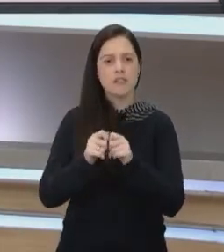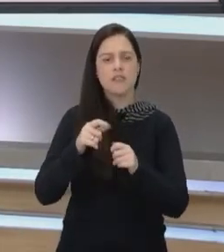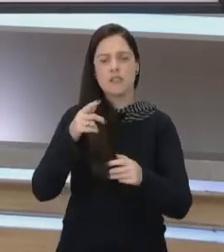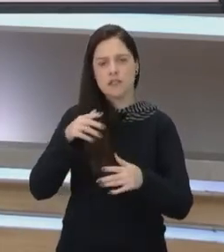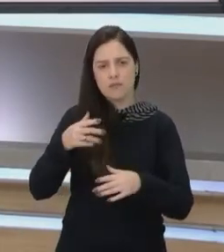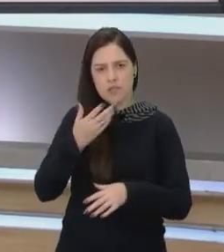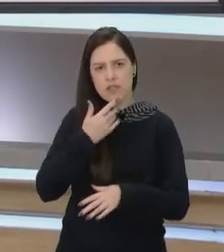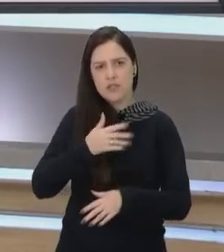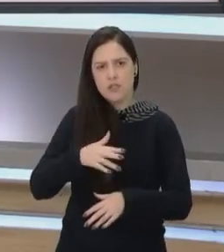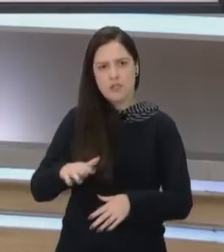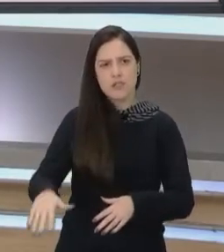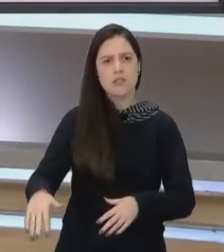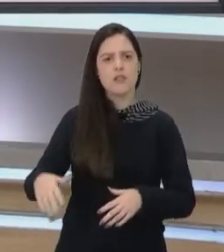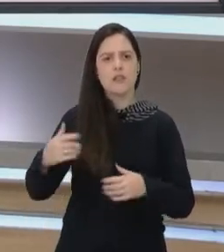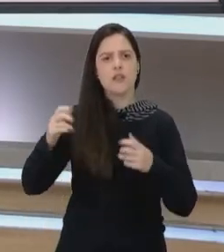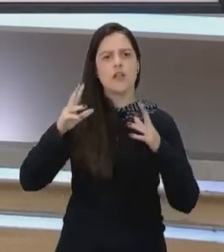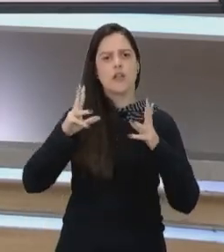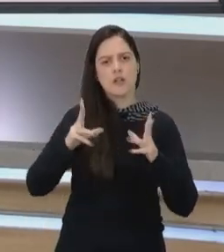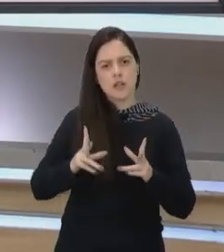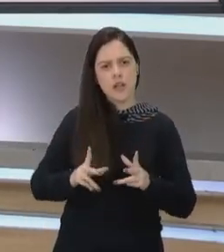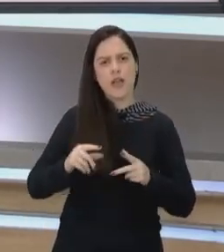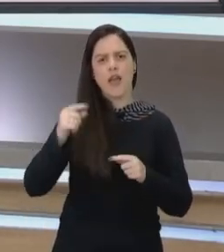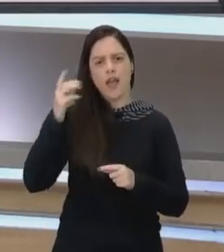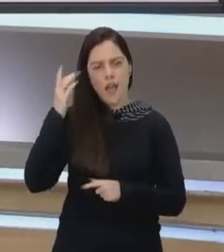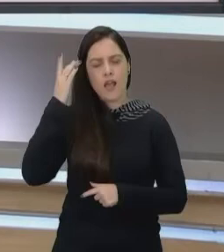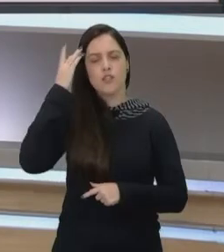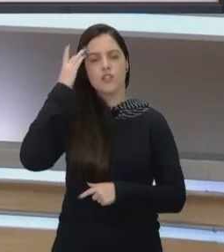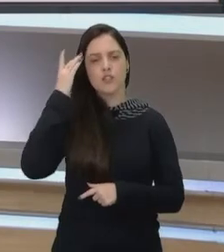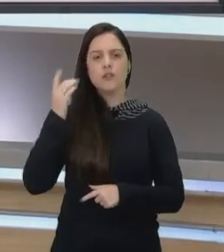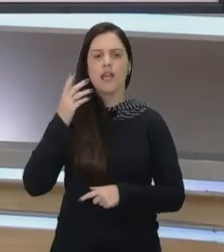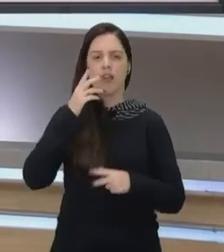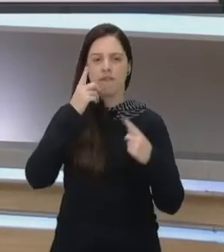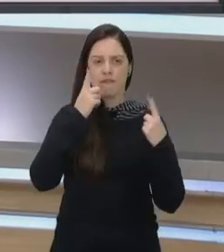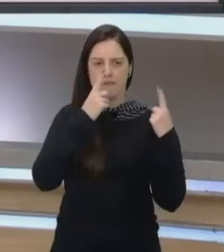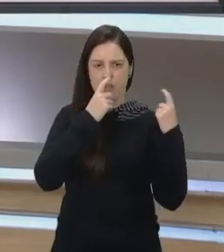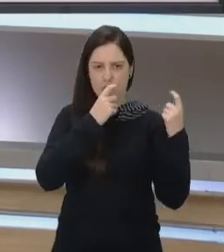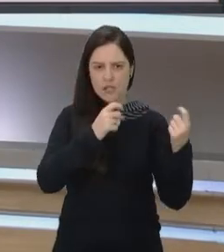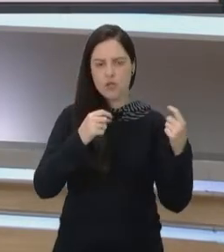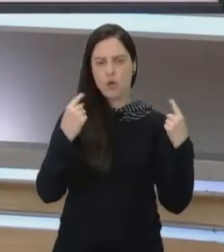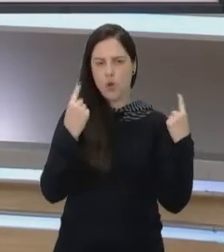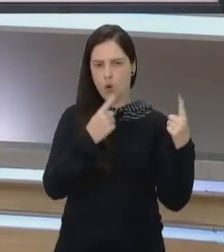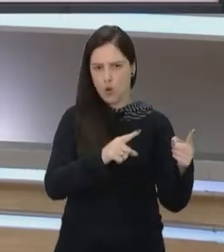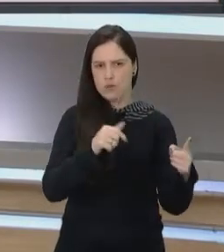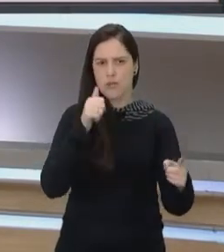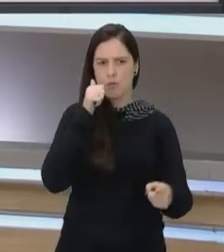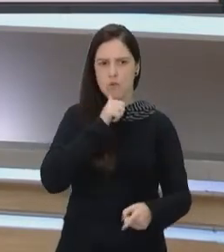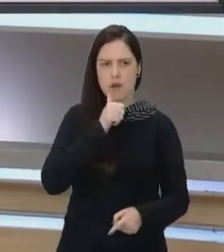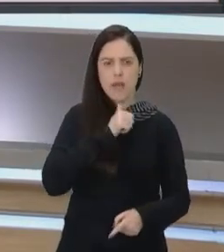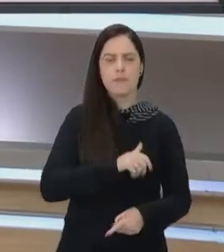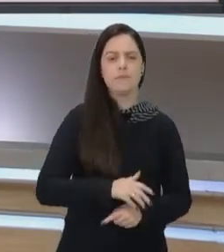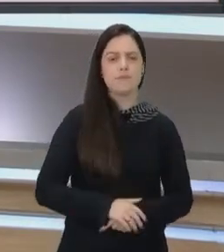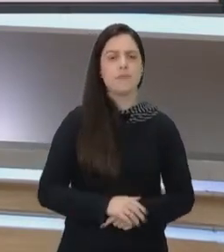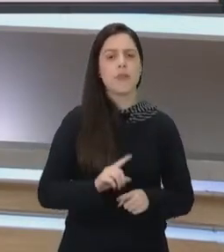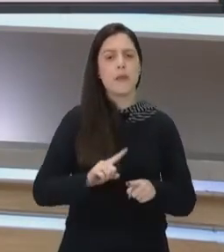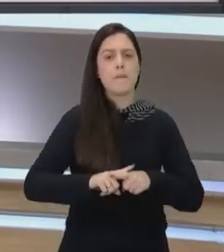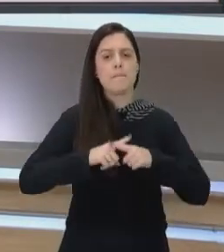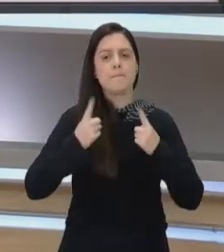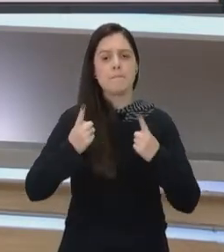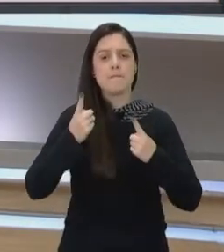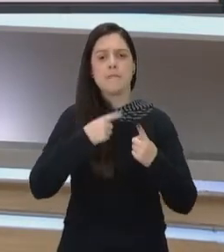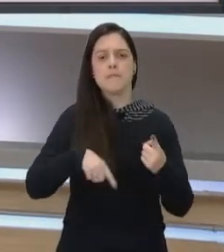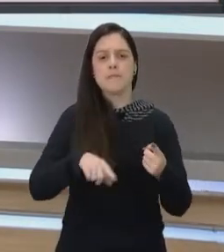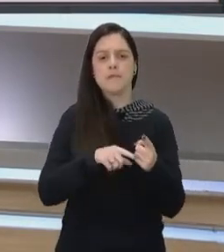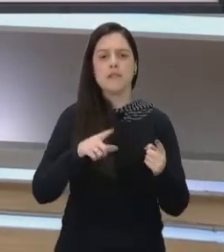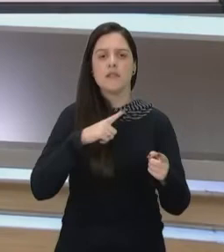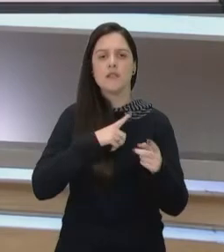crianças, esses meninos, eles cresçam achando que a violência contra mulheres é normal. E, além disso, essa questão